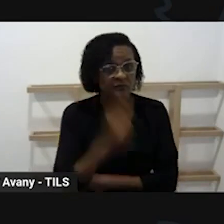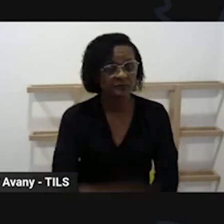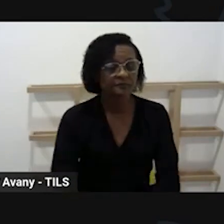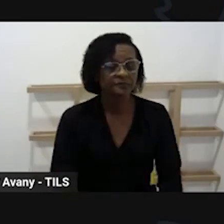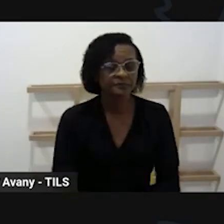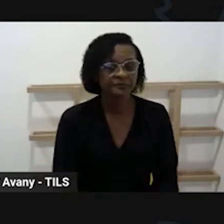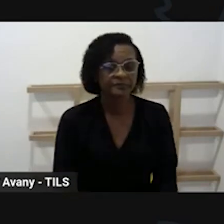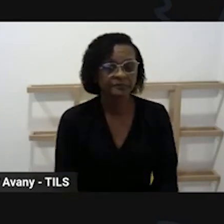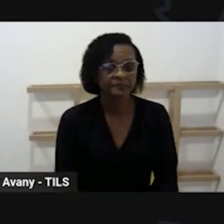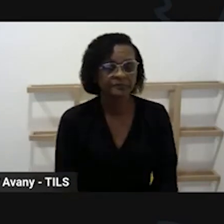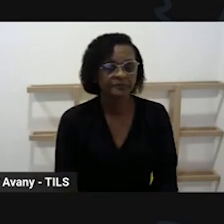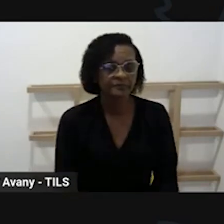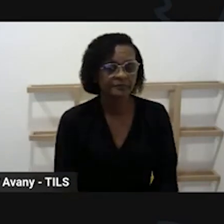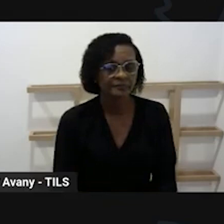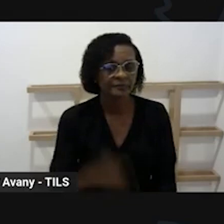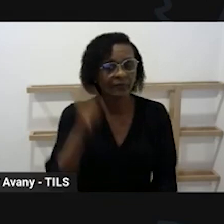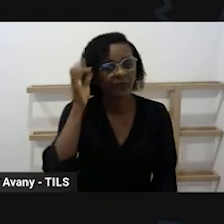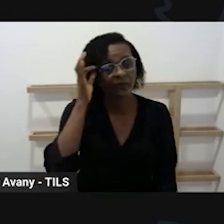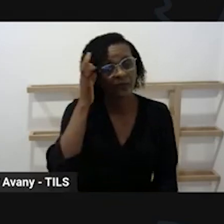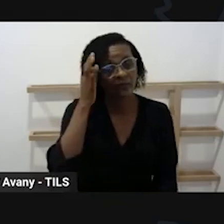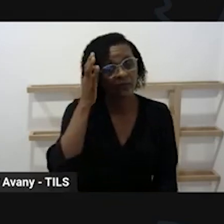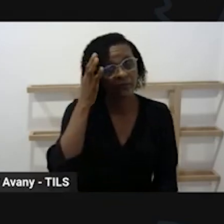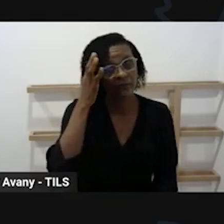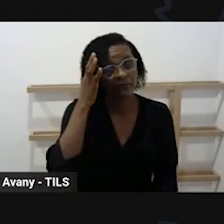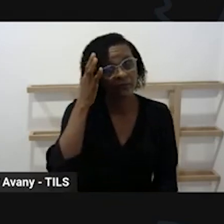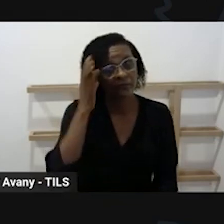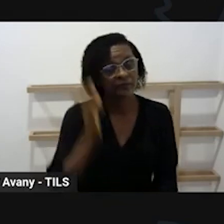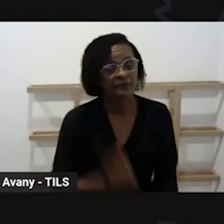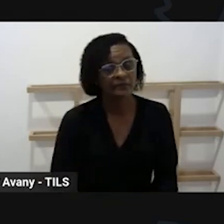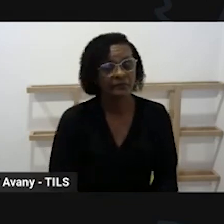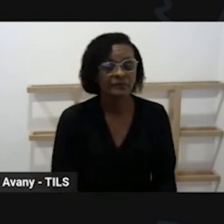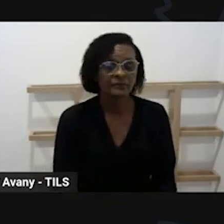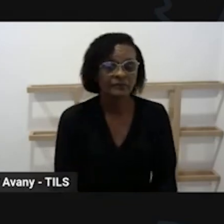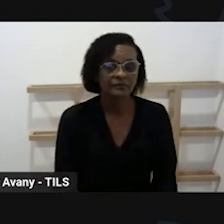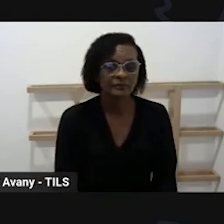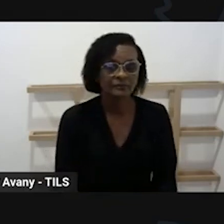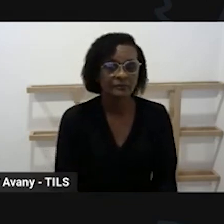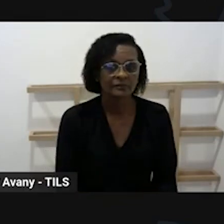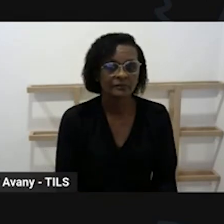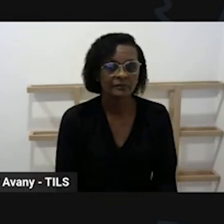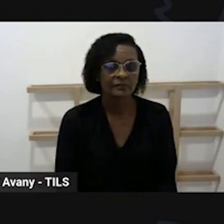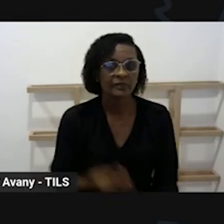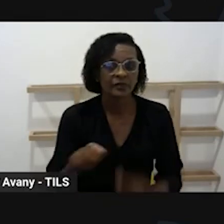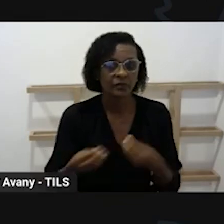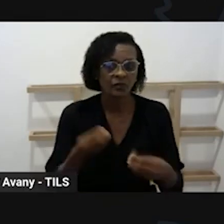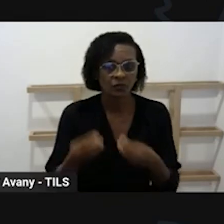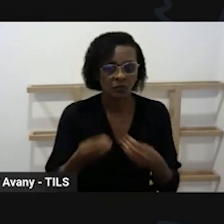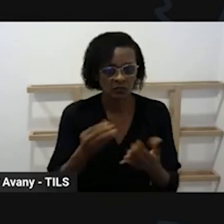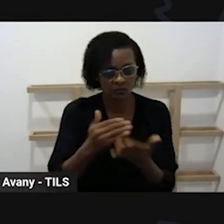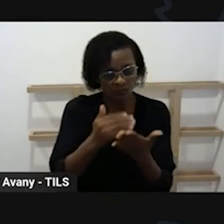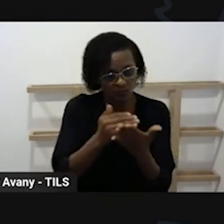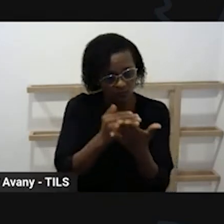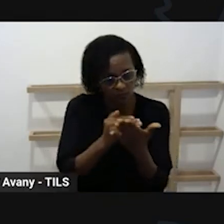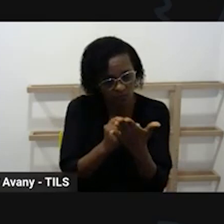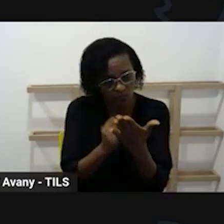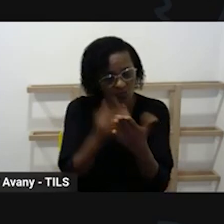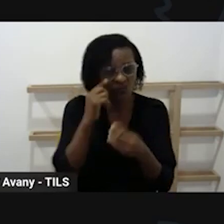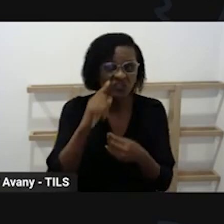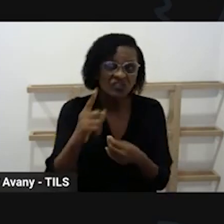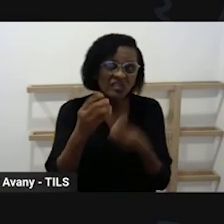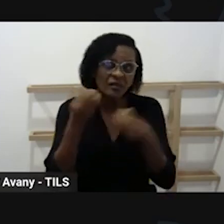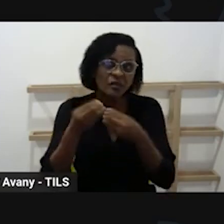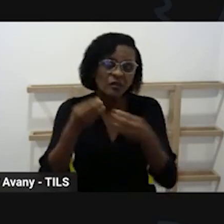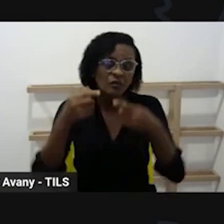que é a brincadeira e interação então a gente o tempo todo quando a gente pensar nesse planejamento a gente também tem que pensar nos eixos